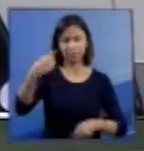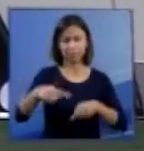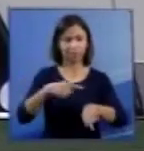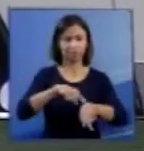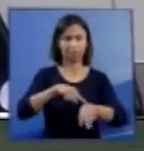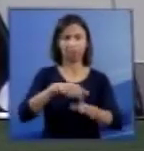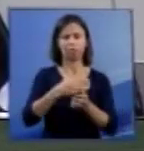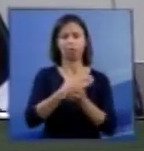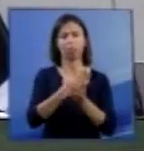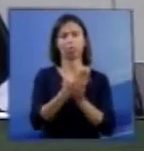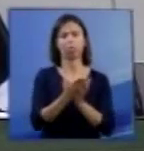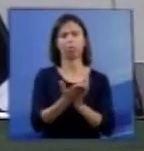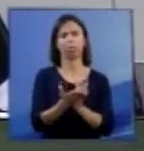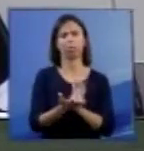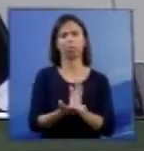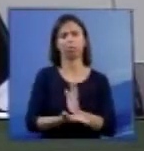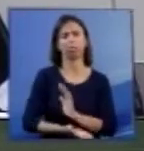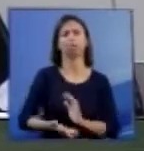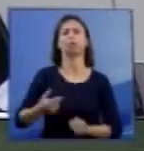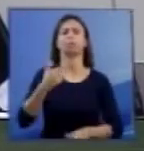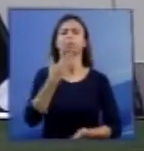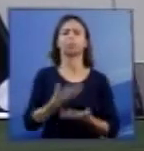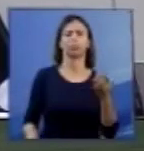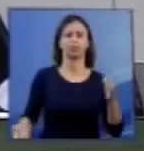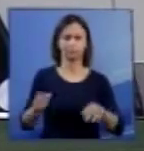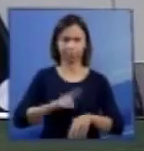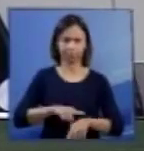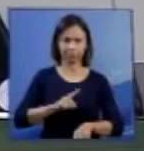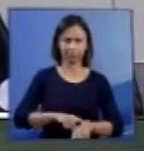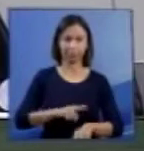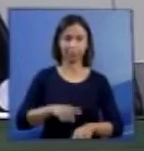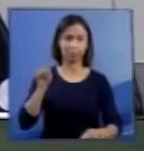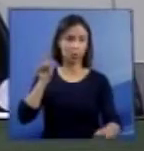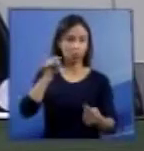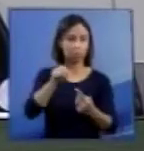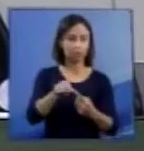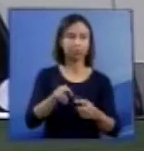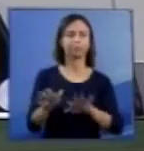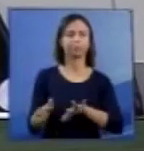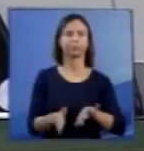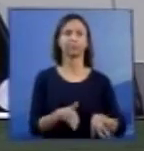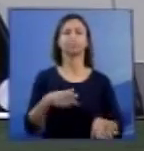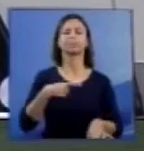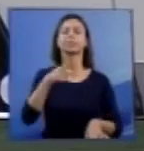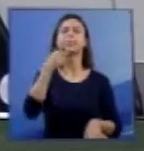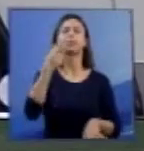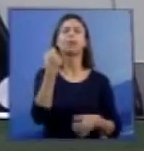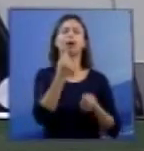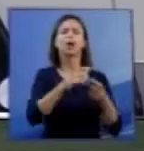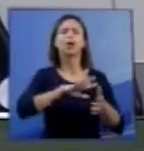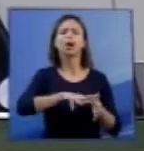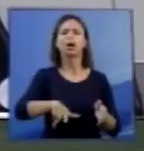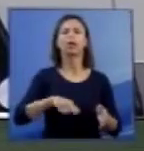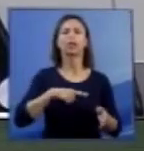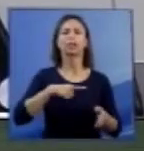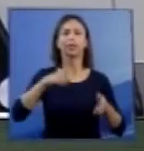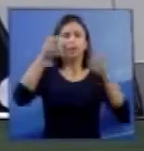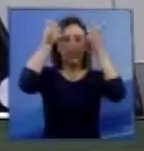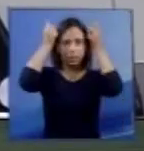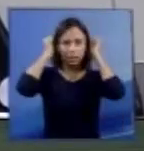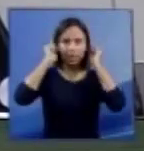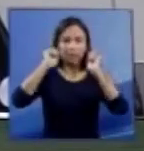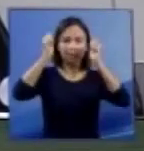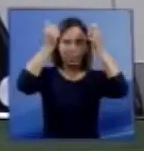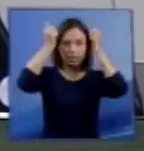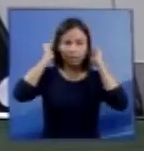no objetivo visado. As crianças todas que estavam com toquinhas ali eram anencefalas, eram